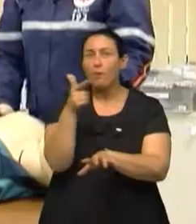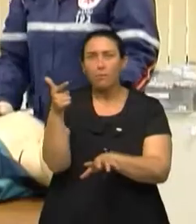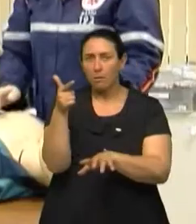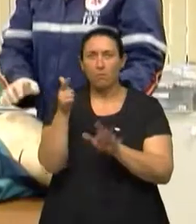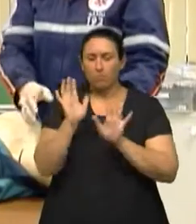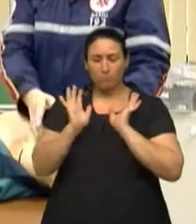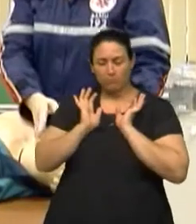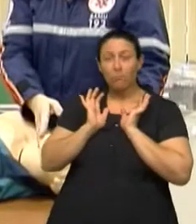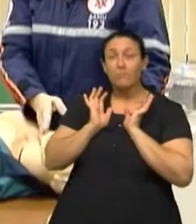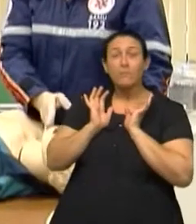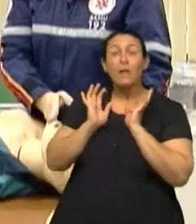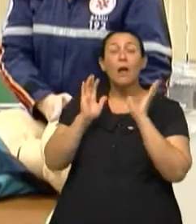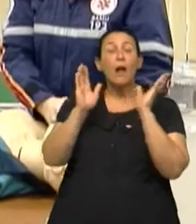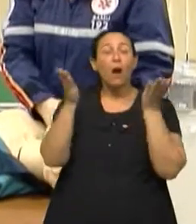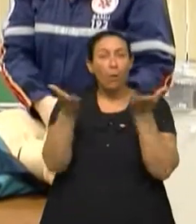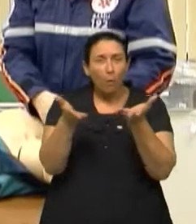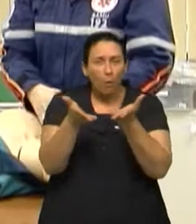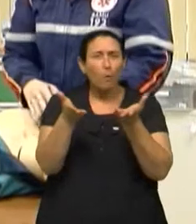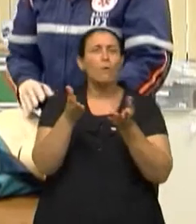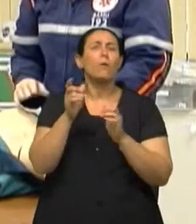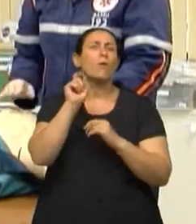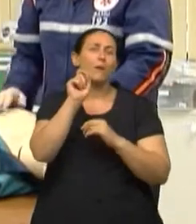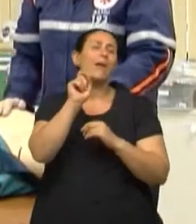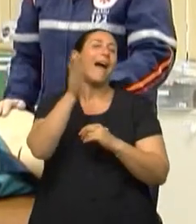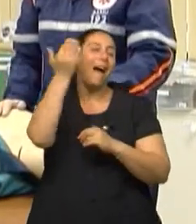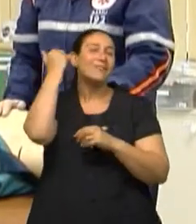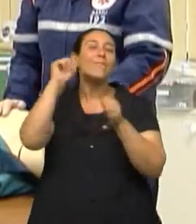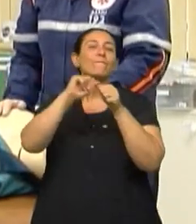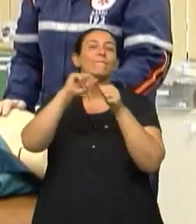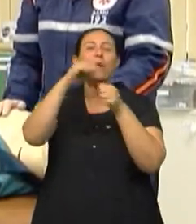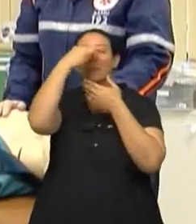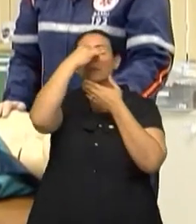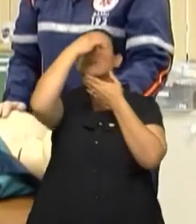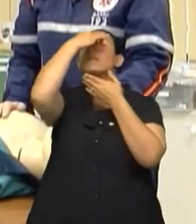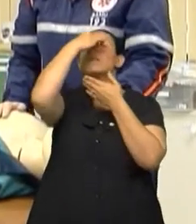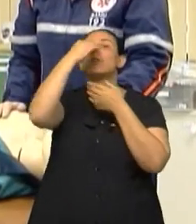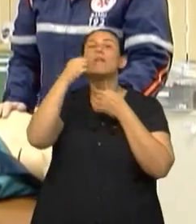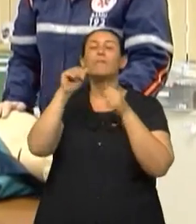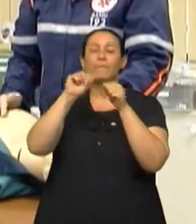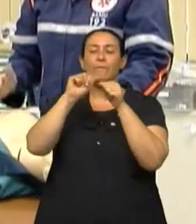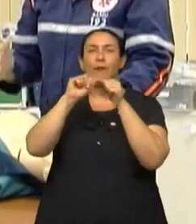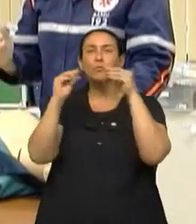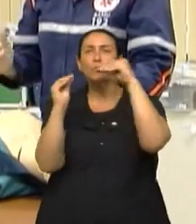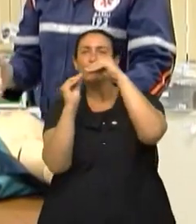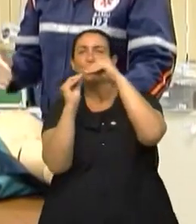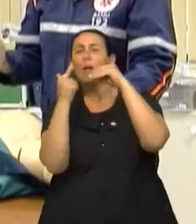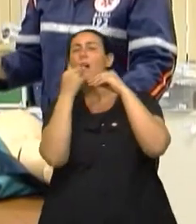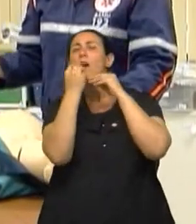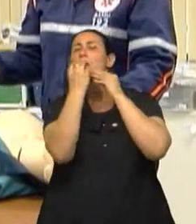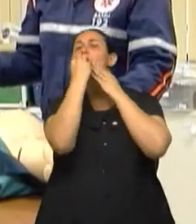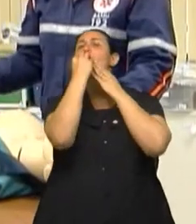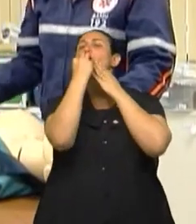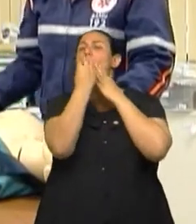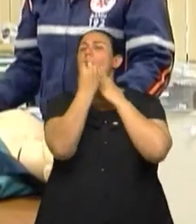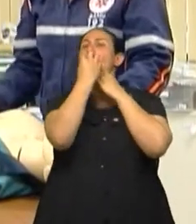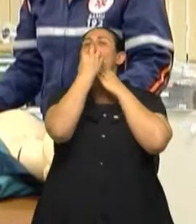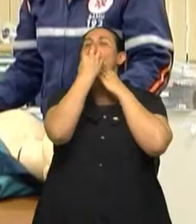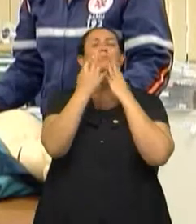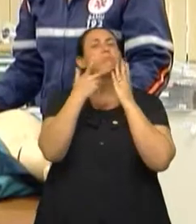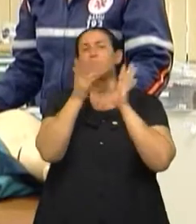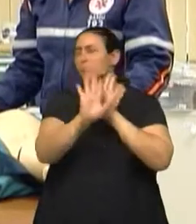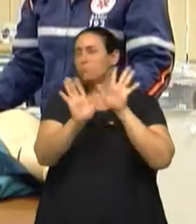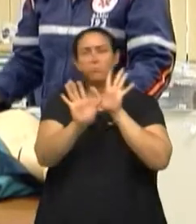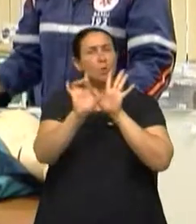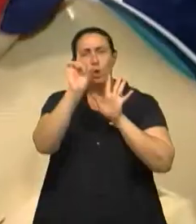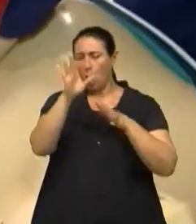nenhuma. Antigamente, se fazia parte do boca a boca. Hoje em dia, não está mais indicado. Então, a gente vai fazer as compressões até a